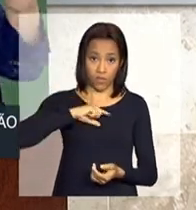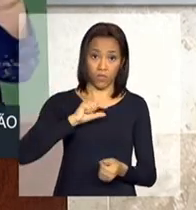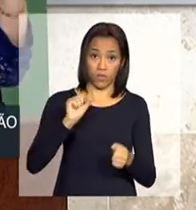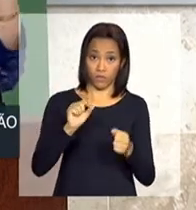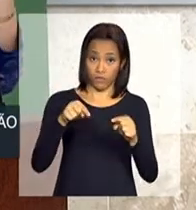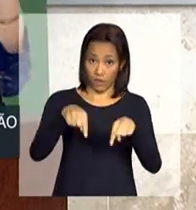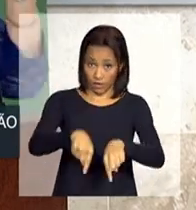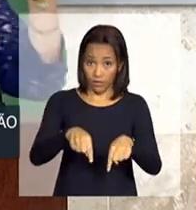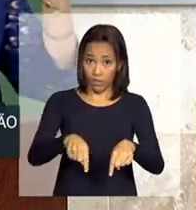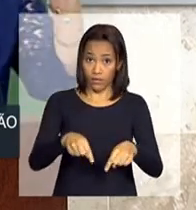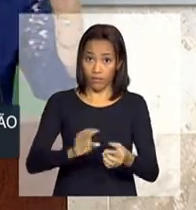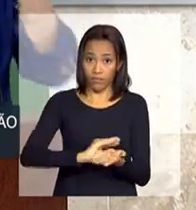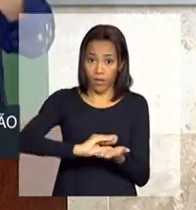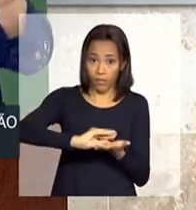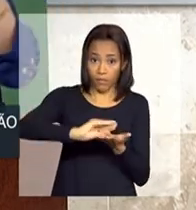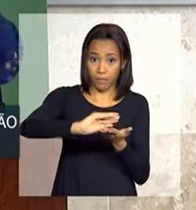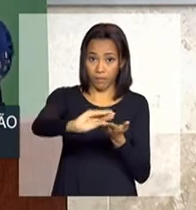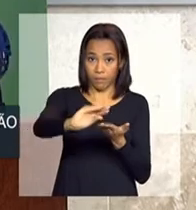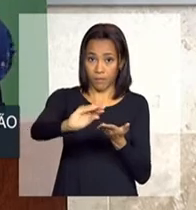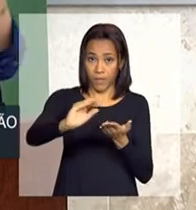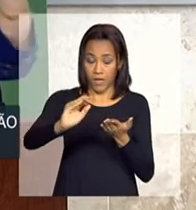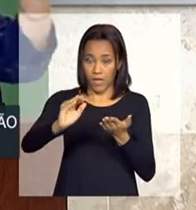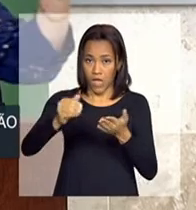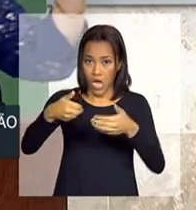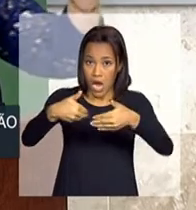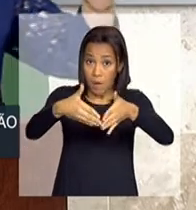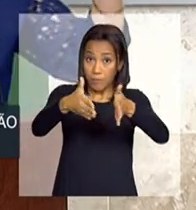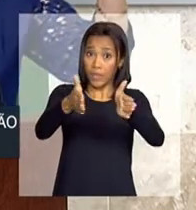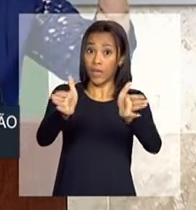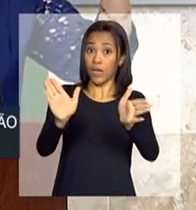ampliando,